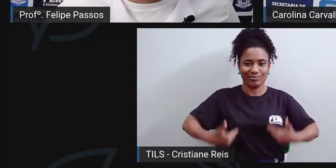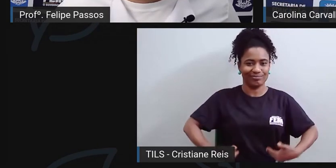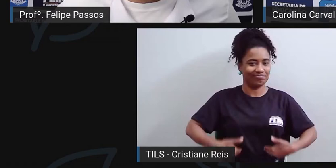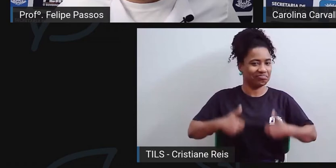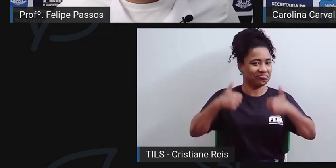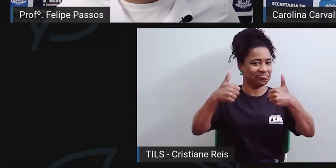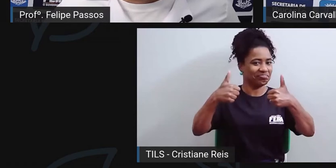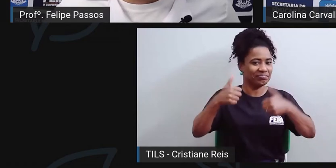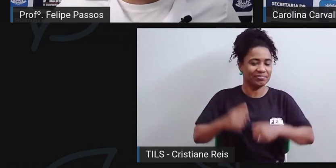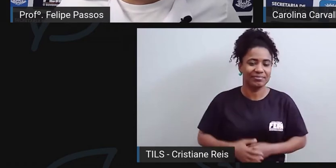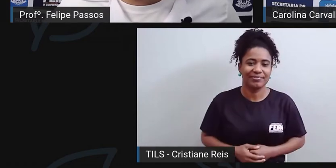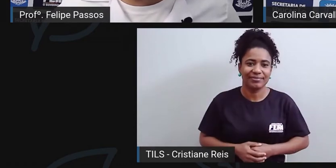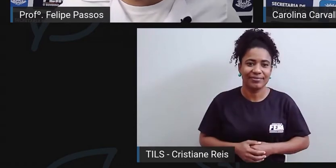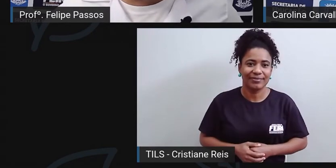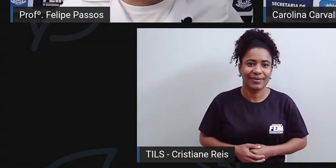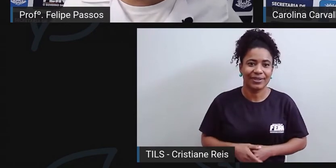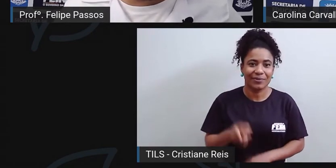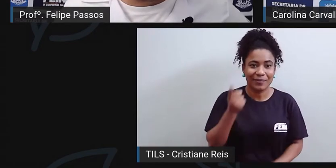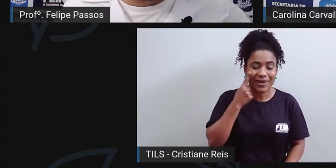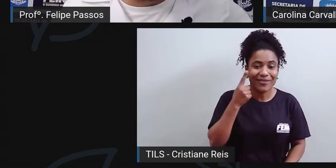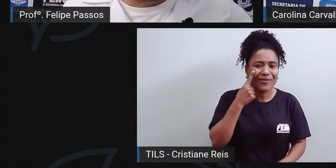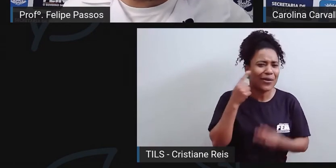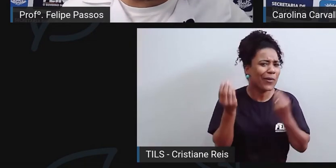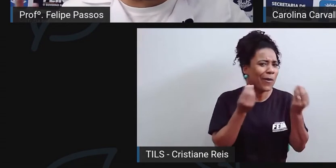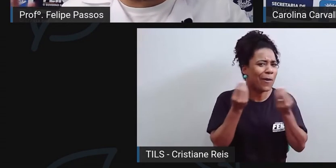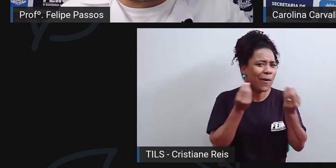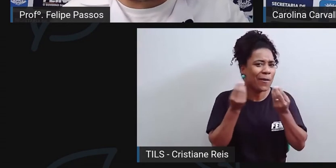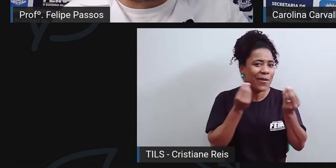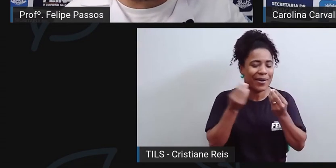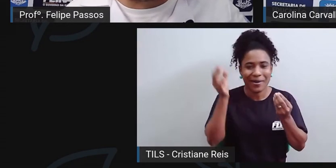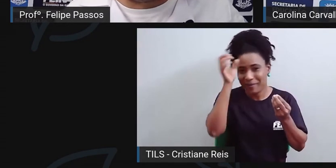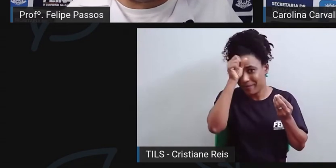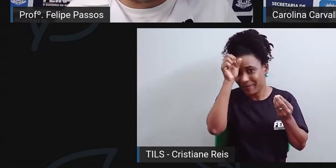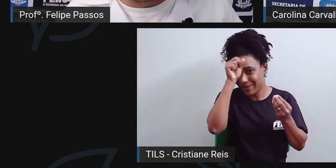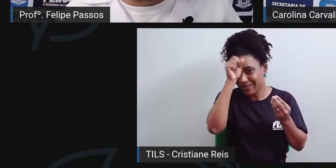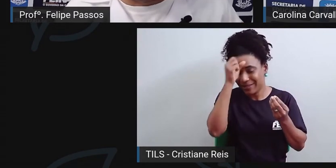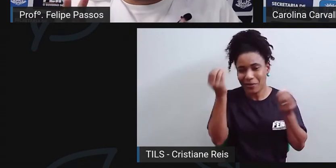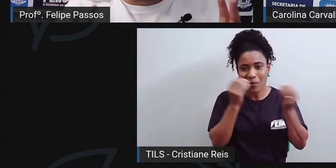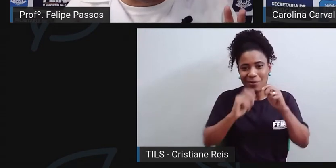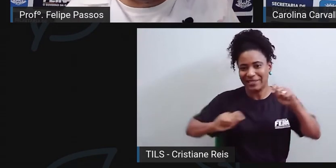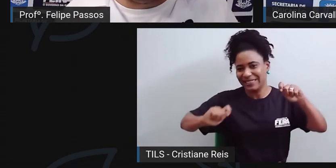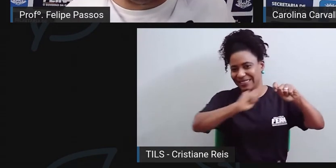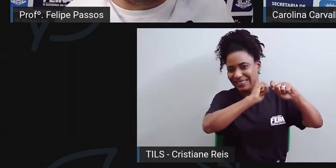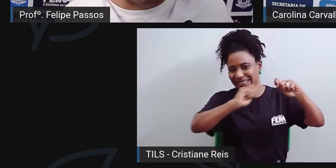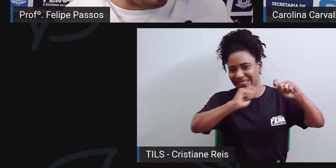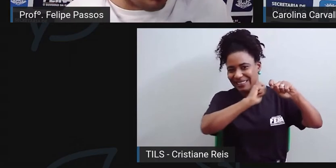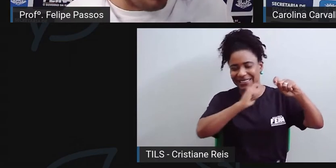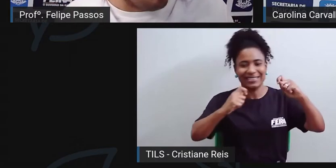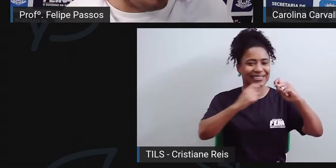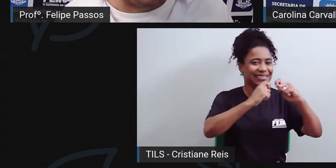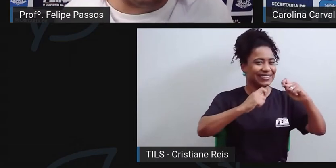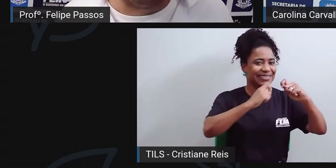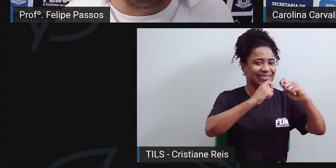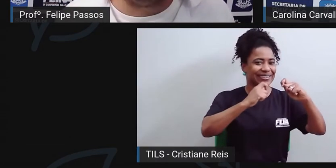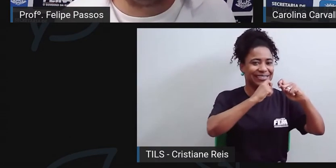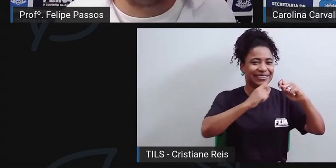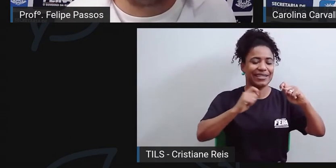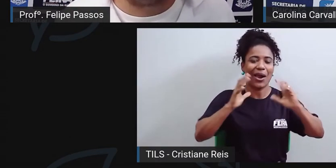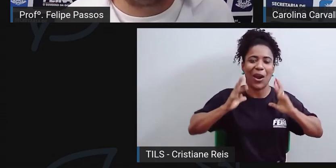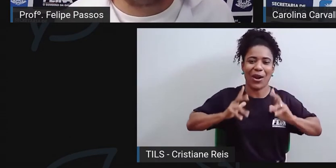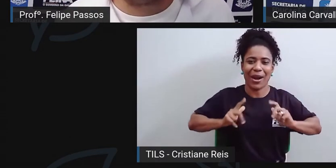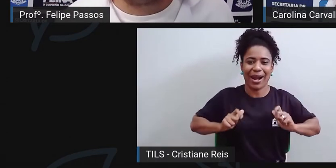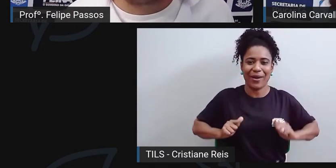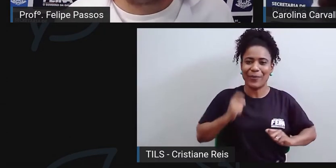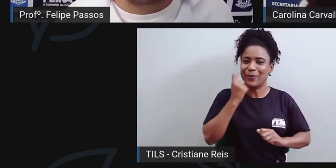Beleza! Então, bora ver na prática? A gente tem alguns minutinhos ainda, mostra pro pessoal, dá umas dicas de higiene bucal aí pros nossos alunos.